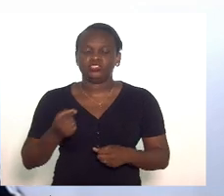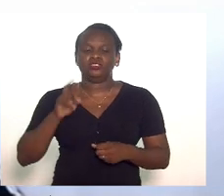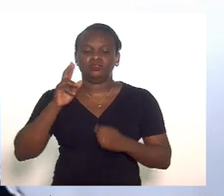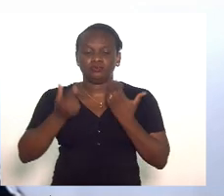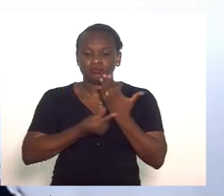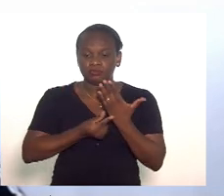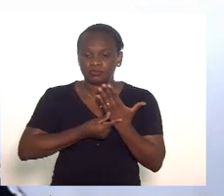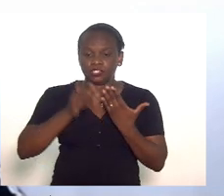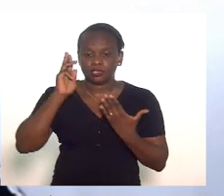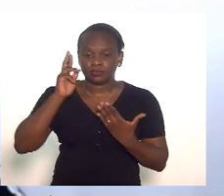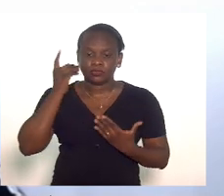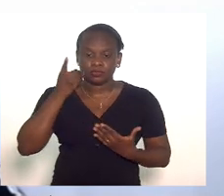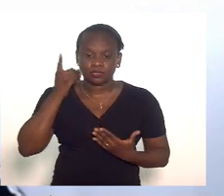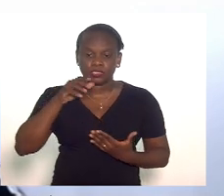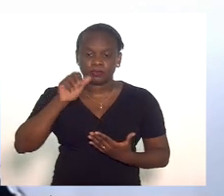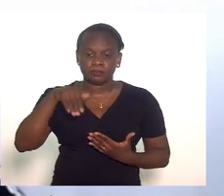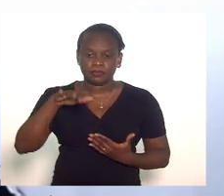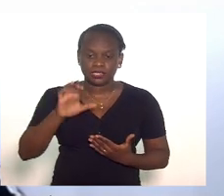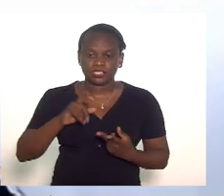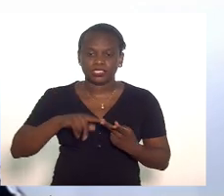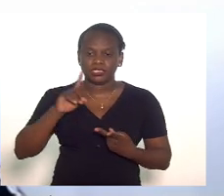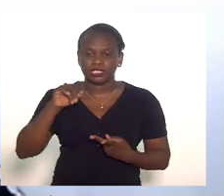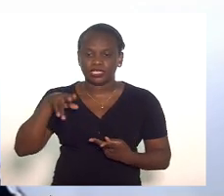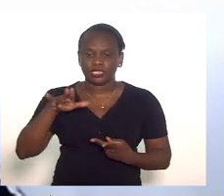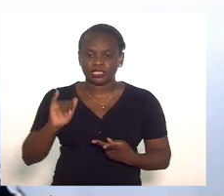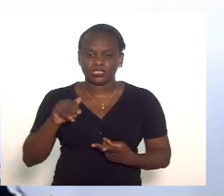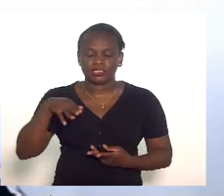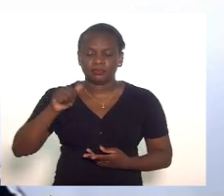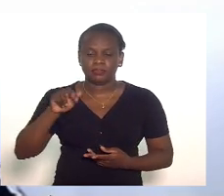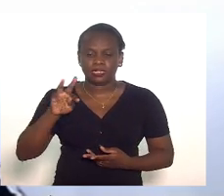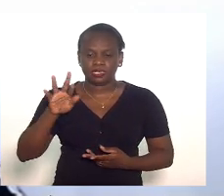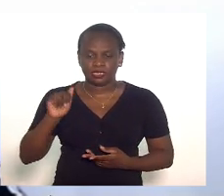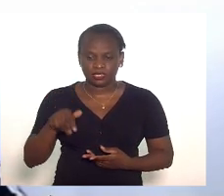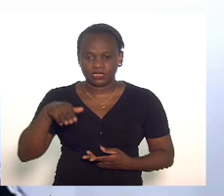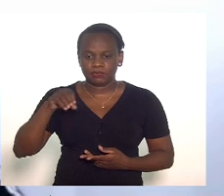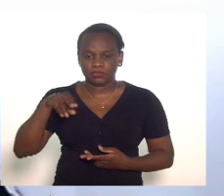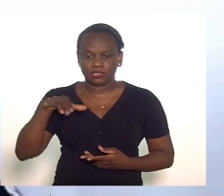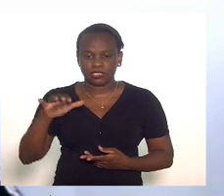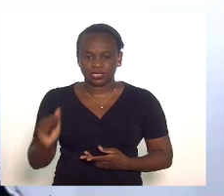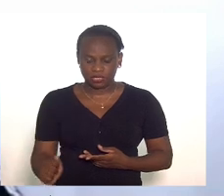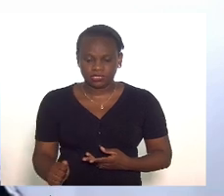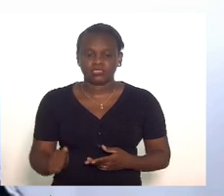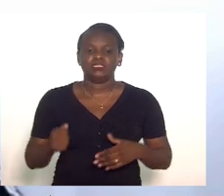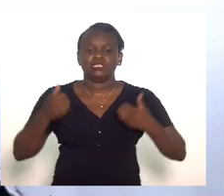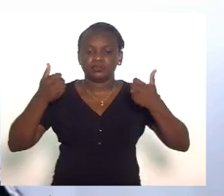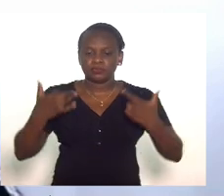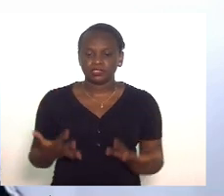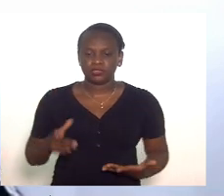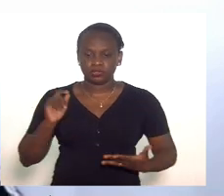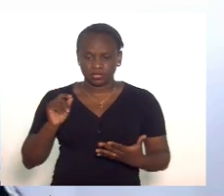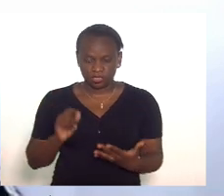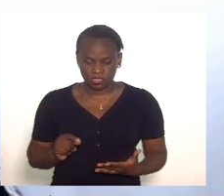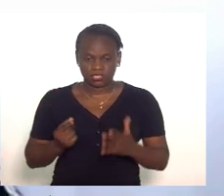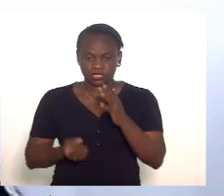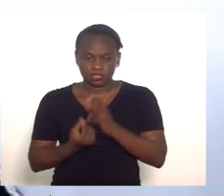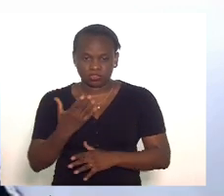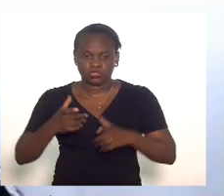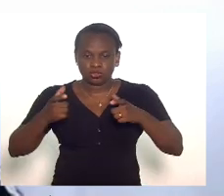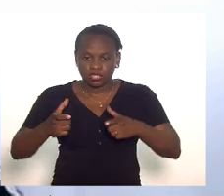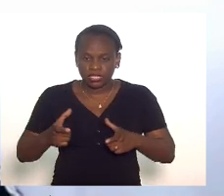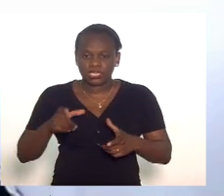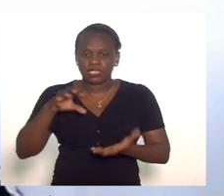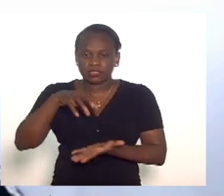autoria dos deputados Carlos Mink, Dani Monteiro, Marta Rocha e Mônica Francisco, que dispõe sobre a criação de unidades